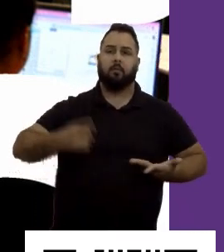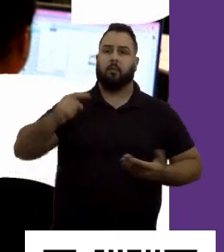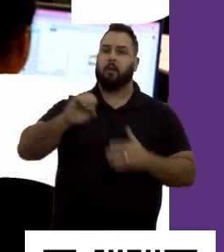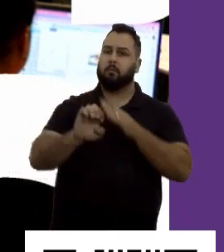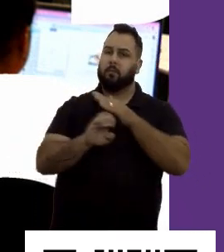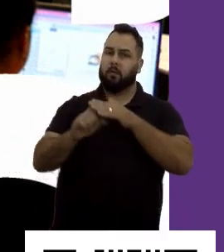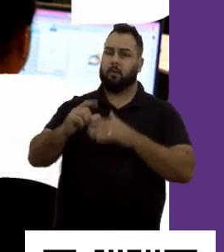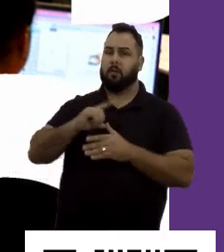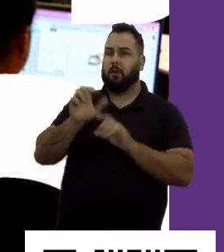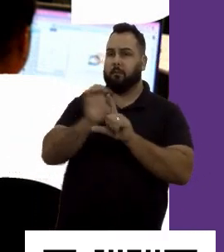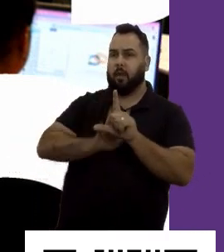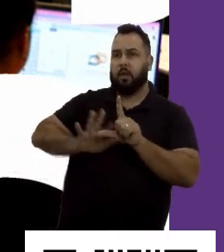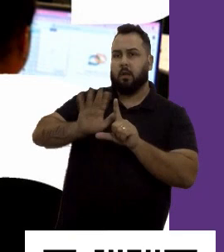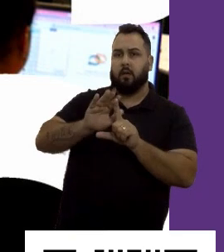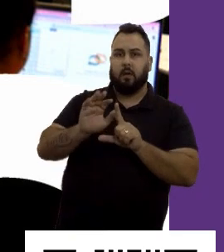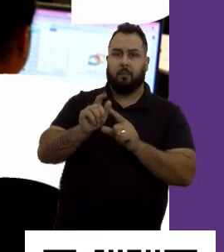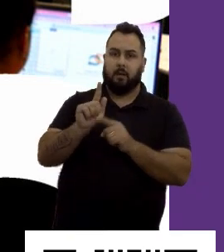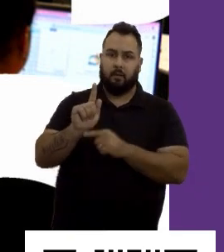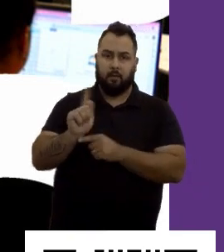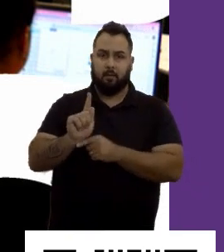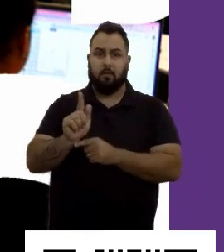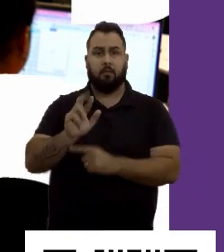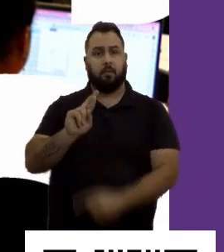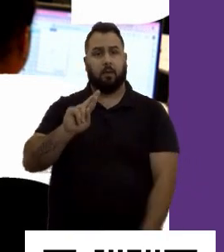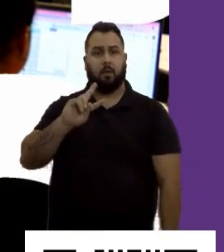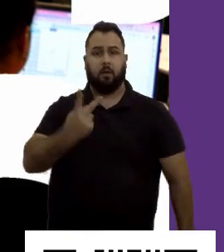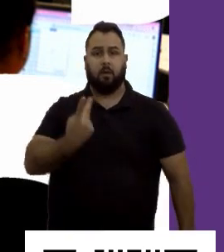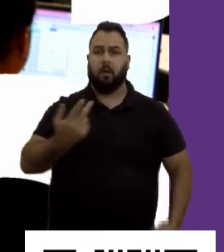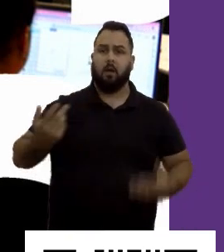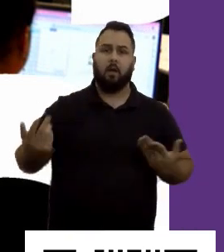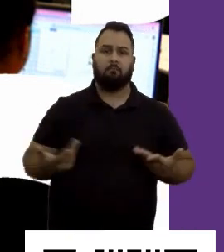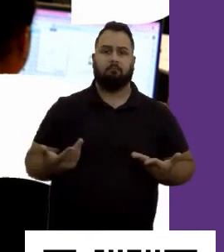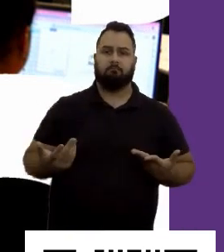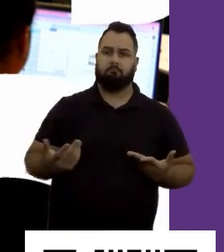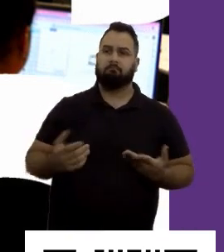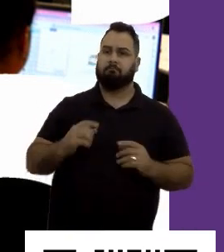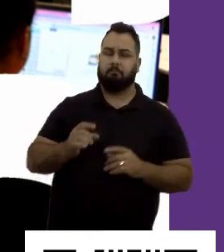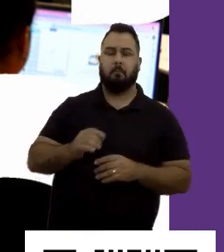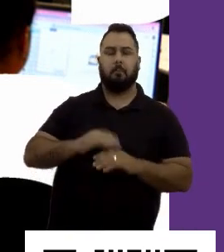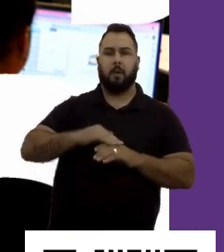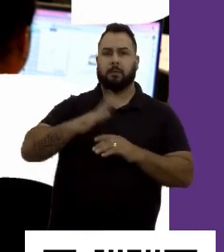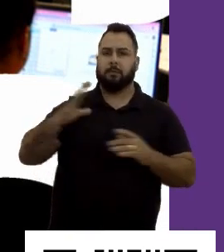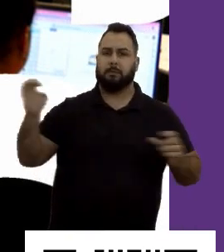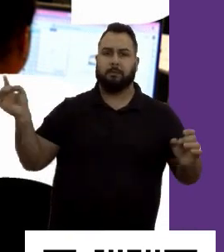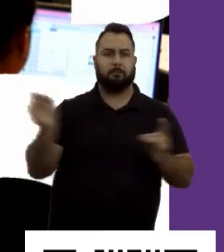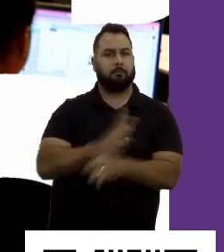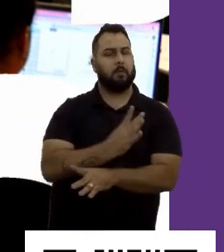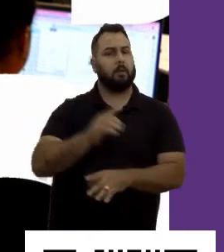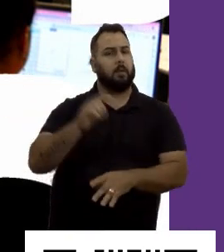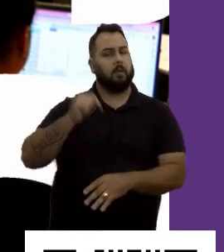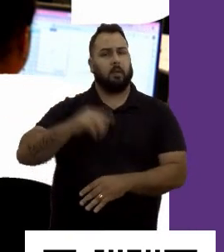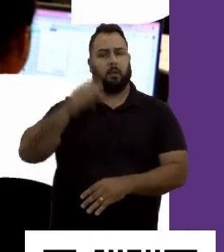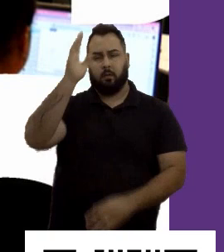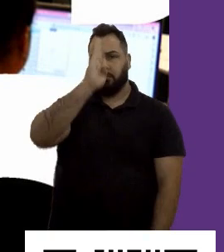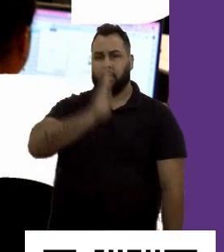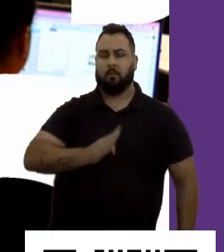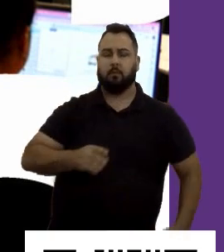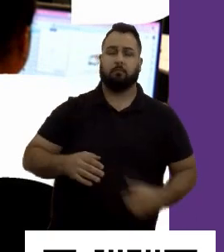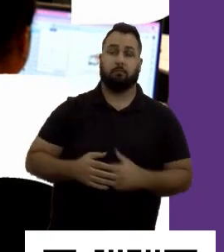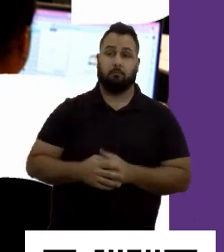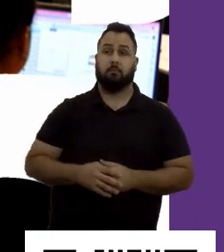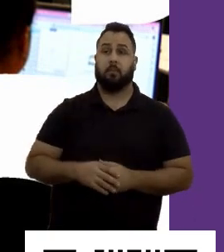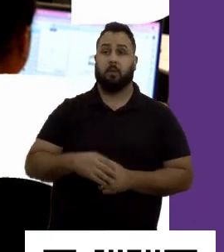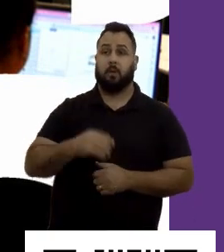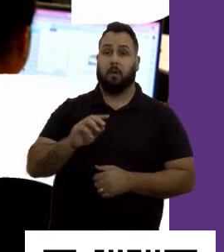a plataforma para gestão de RH mais completa no Brasil. A Solis é uma HR Tech, o é uma HR Tech, né? É uma empresa